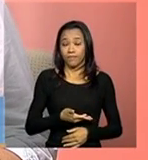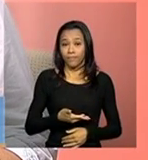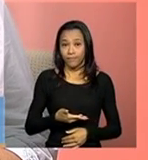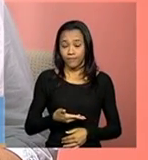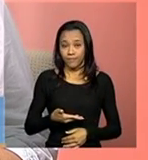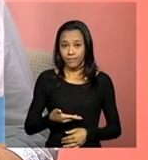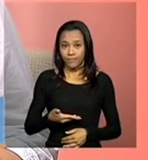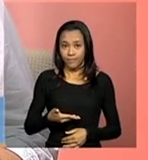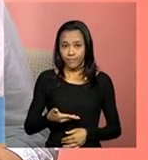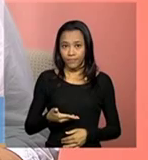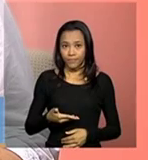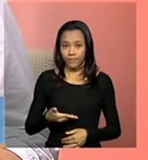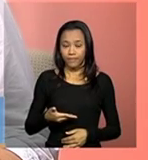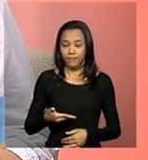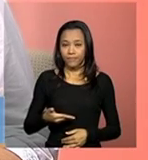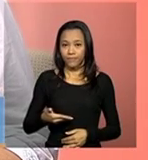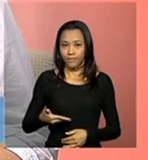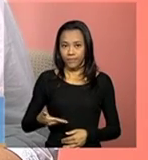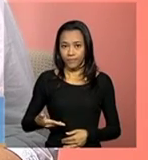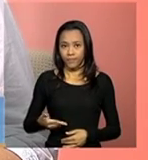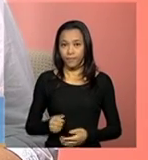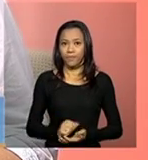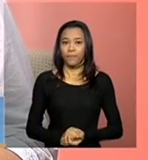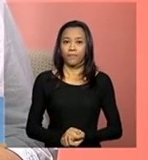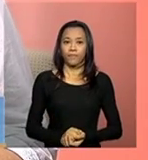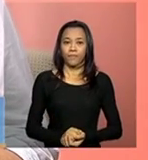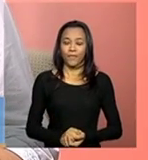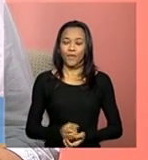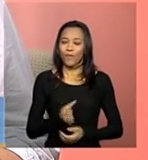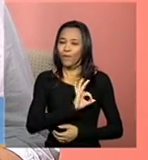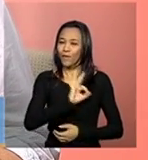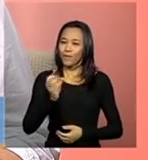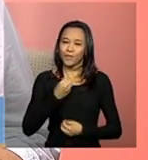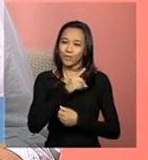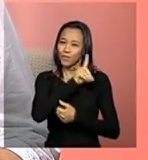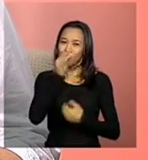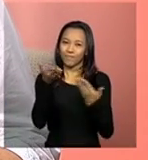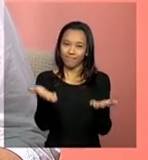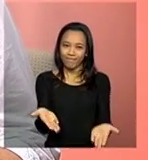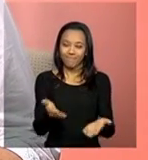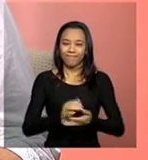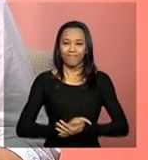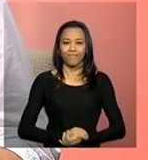707 2003. Um ótimo dia para você!